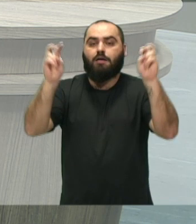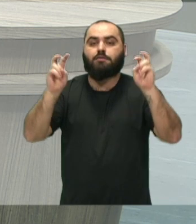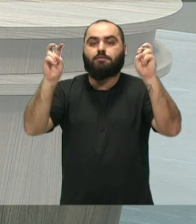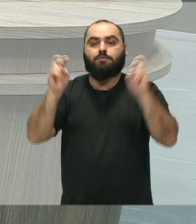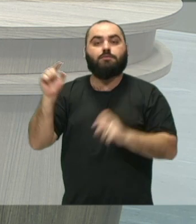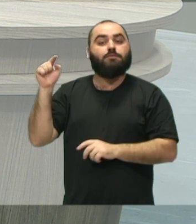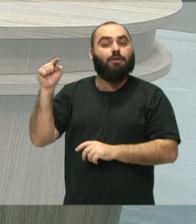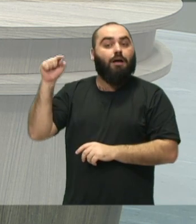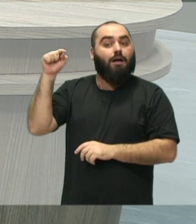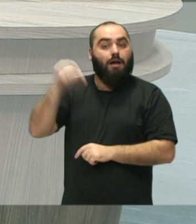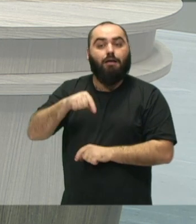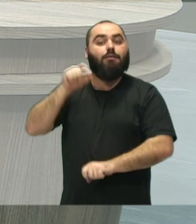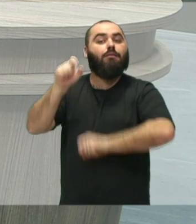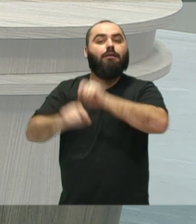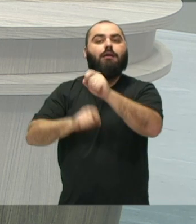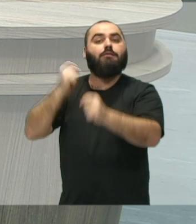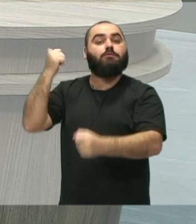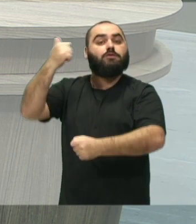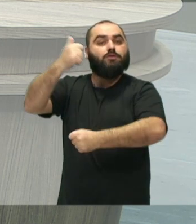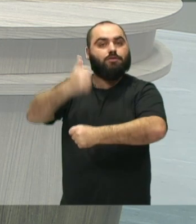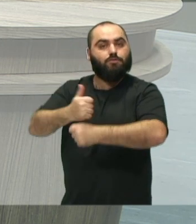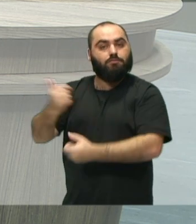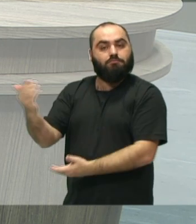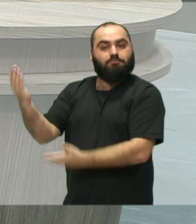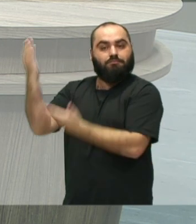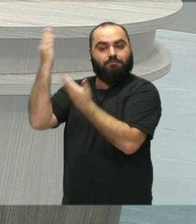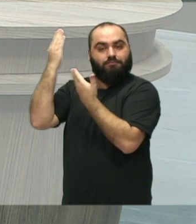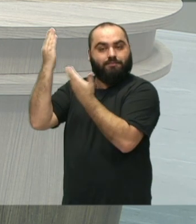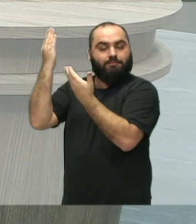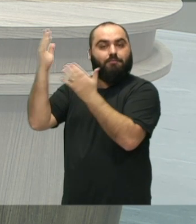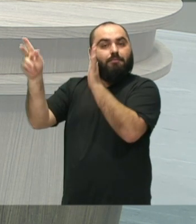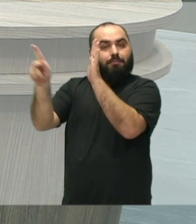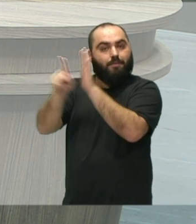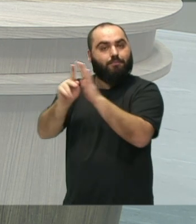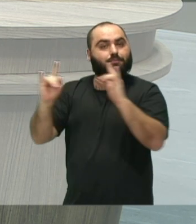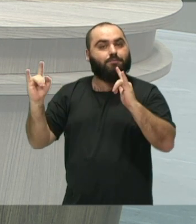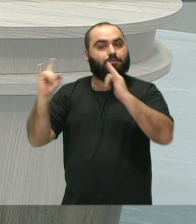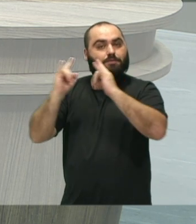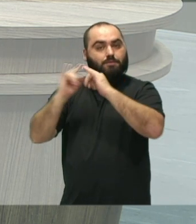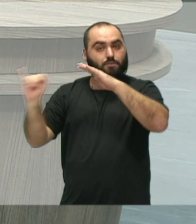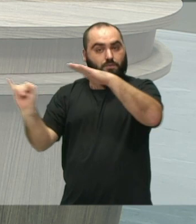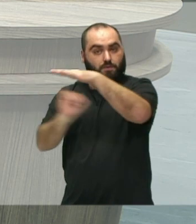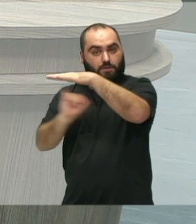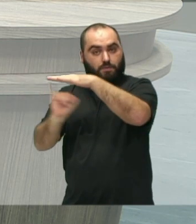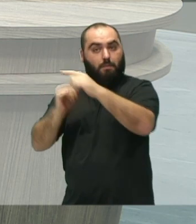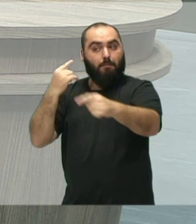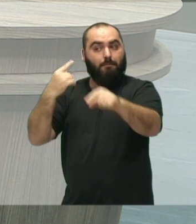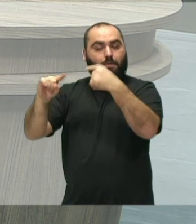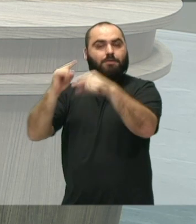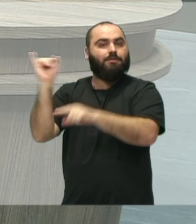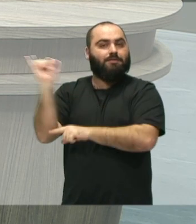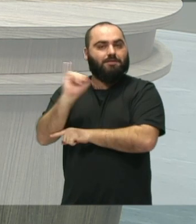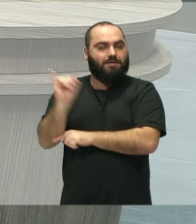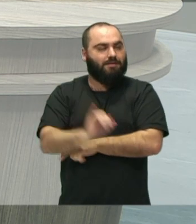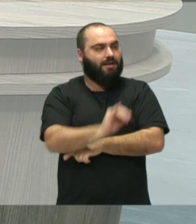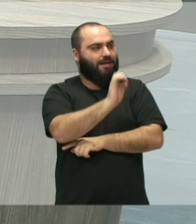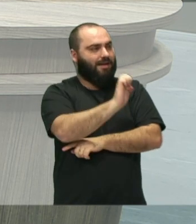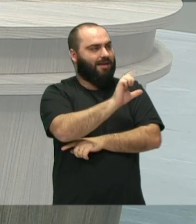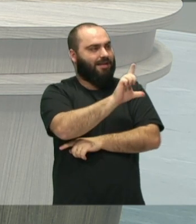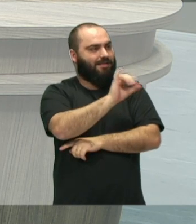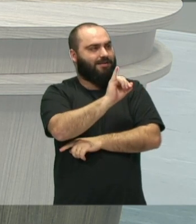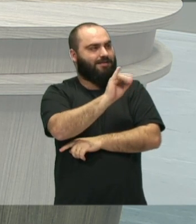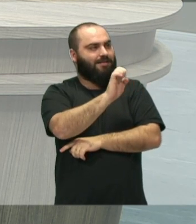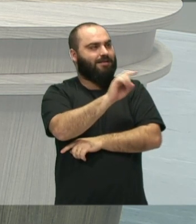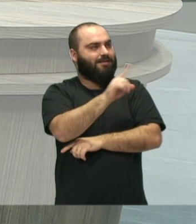Câmara o diretor do Conservatório de Música de Itajaí, Eliezer Patice. Olá Eliezer, seja bem-vindo ao Câmara